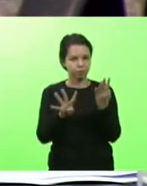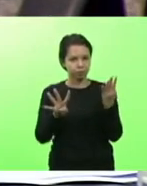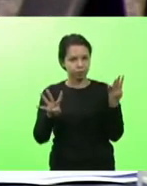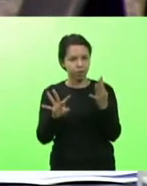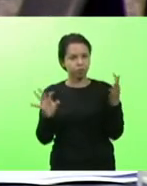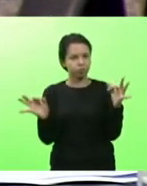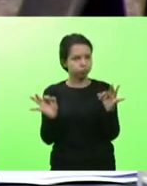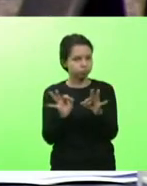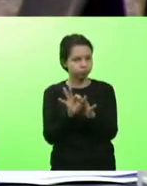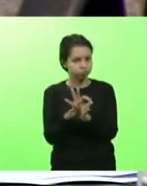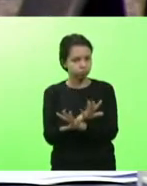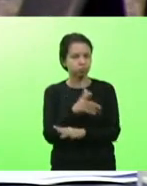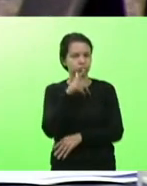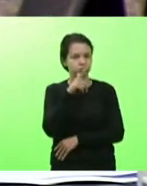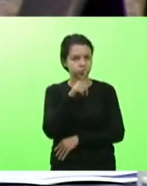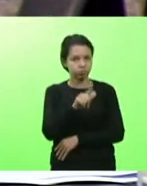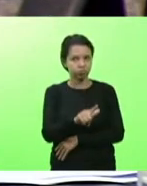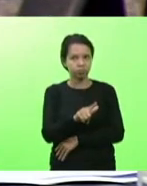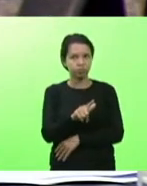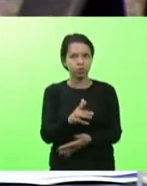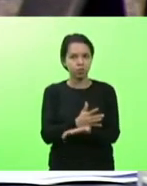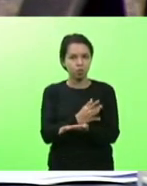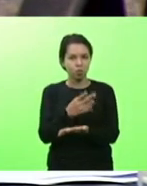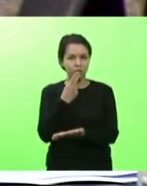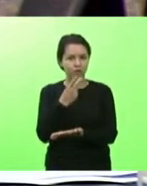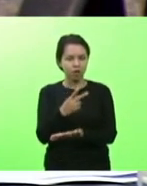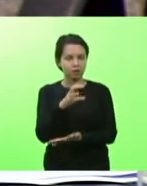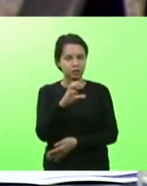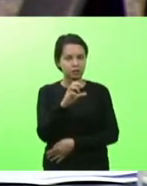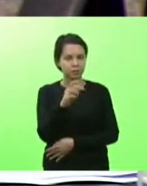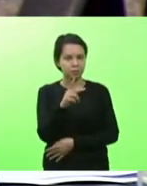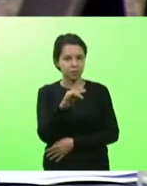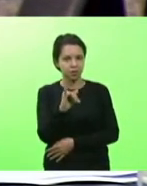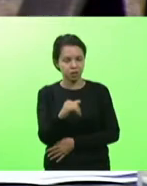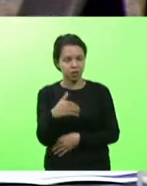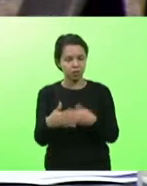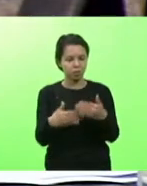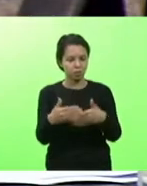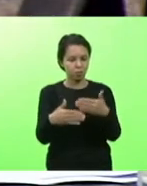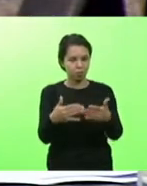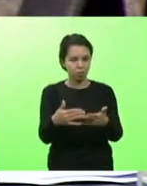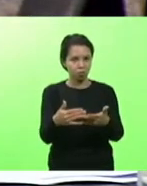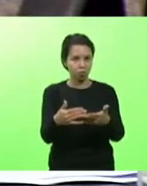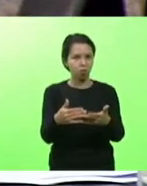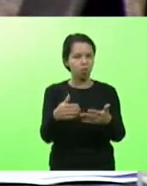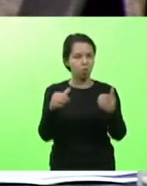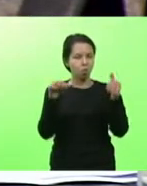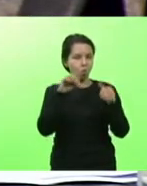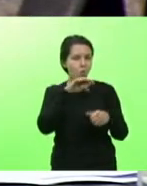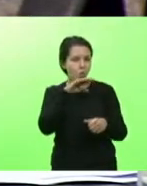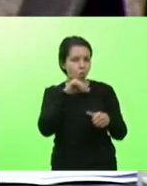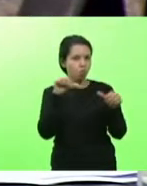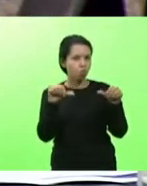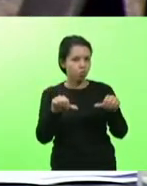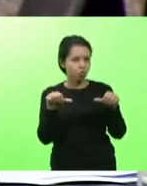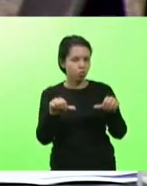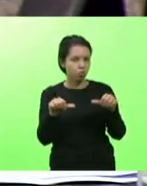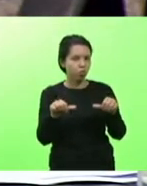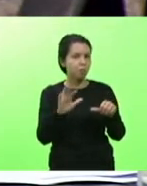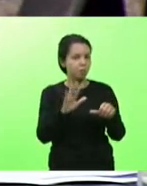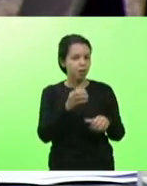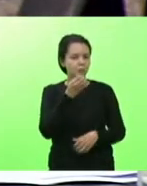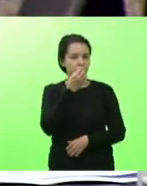CPI com o presidente ia trazer um resultado negativo, está trazendo um resultado extremamente positivo em todo o Brasil,